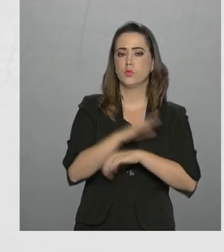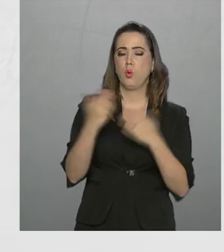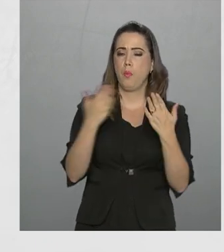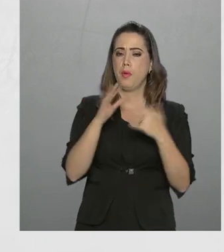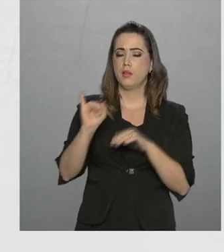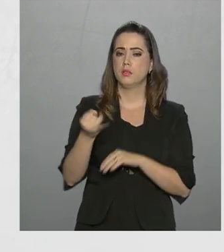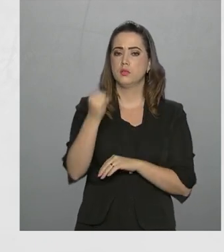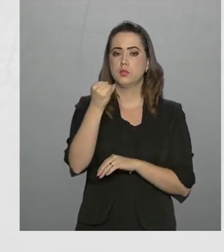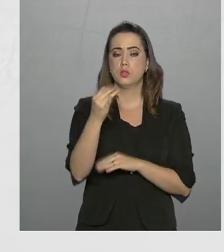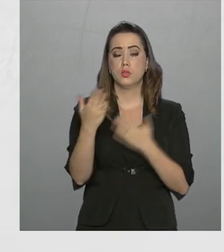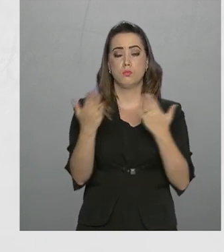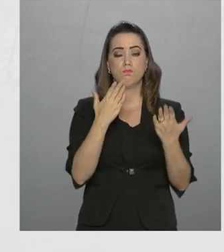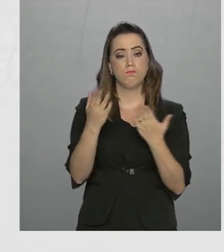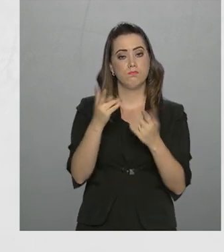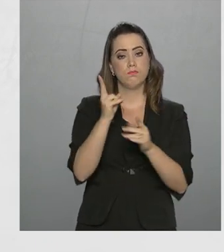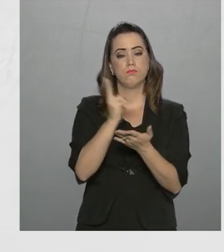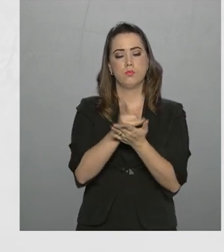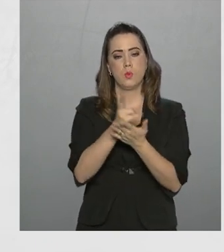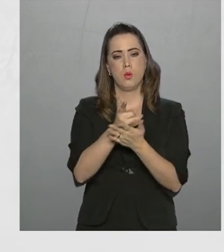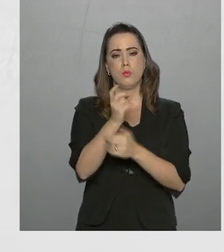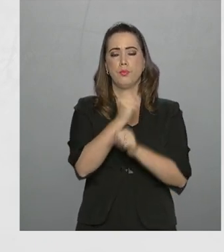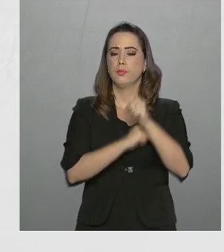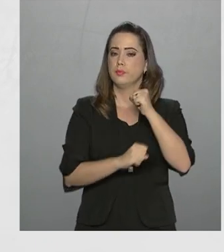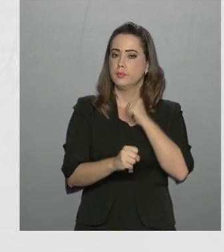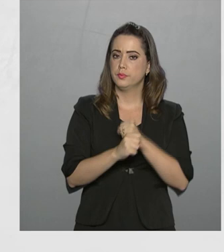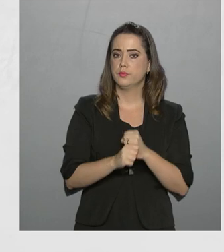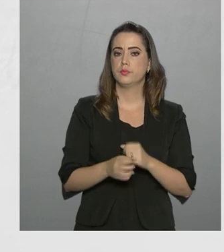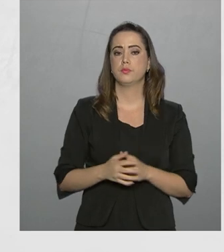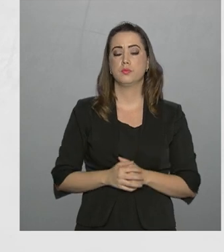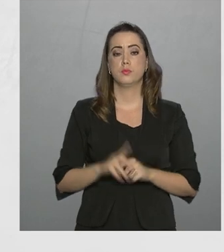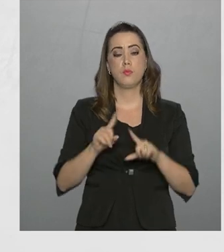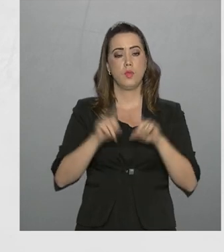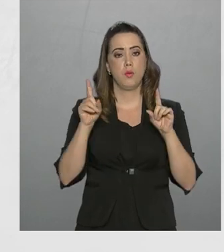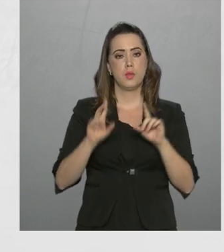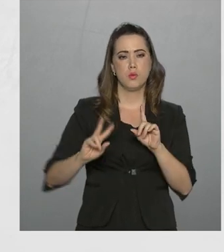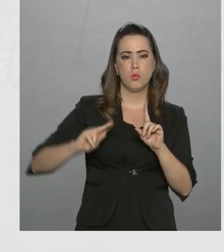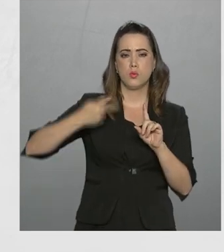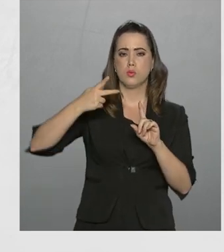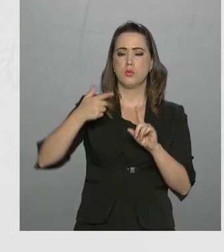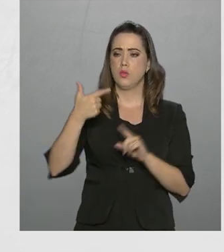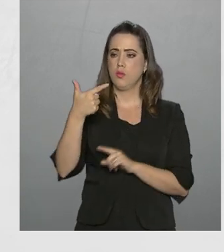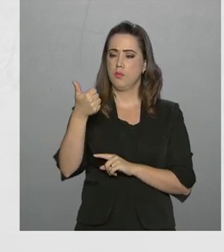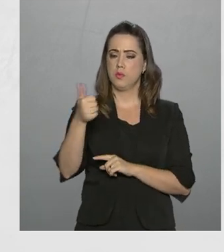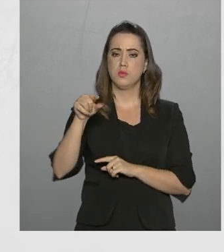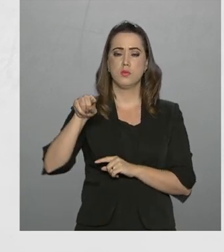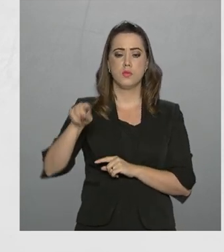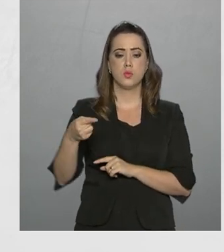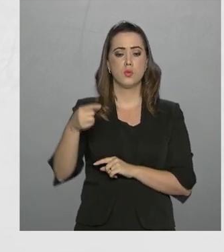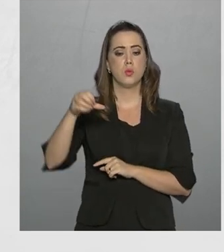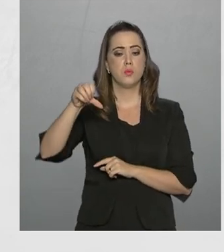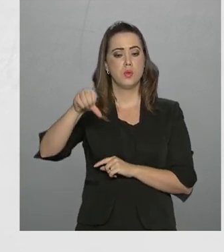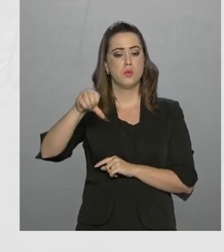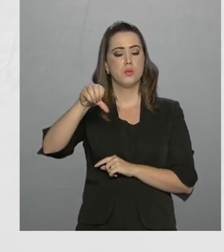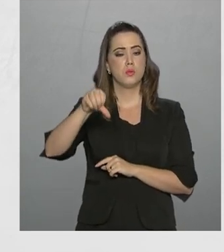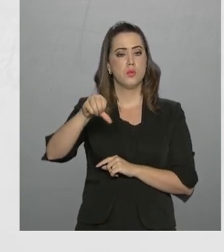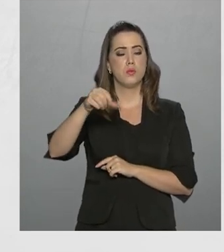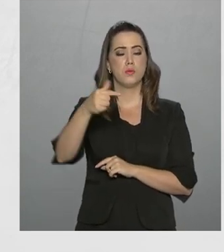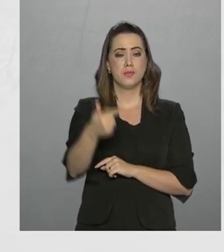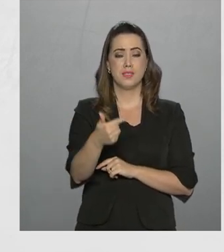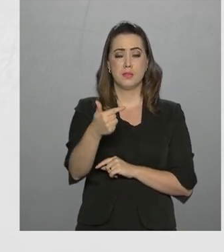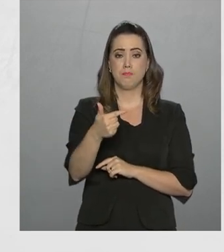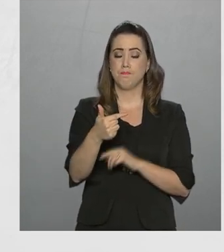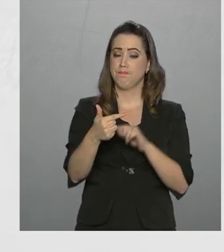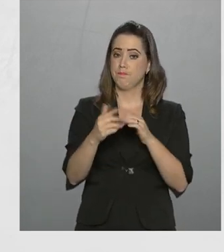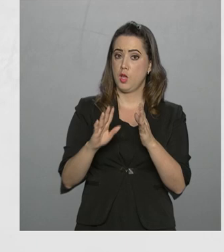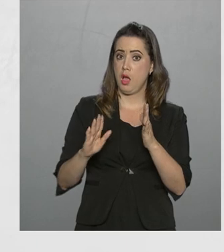janeiro, em relação ao mesmo período do ano passado. Um salto de 21.992 casos